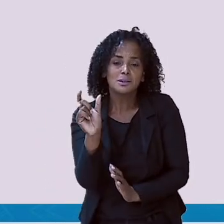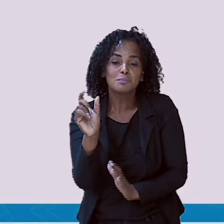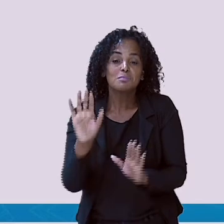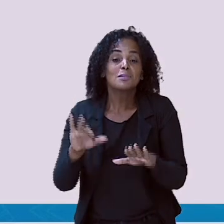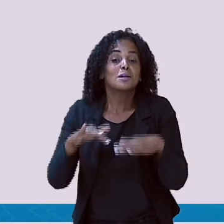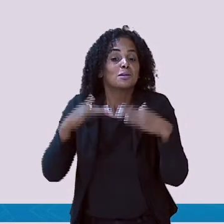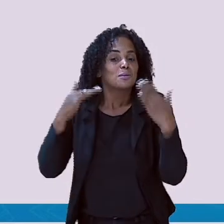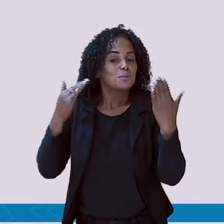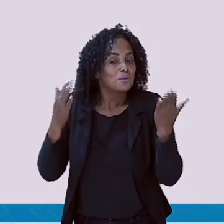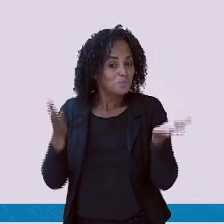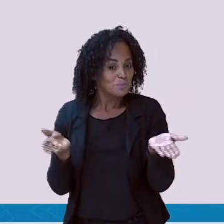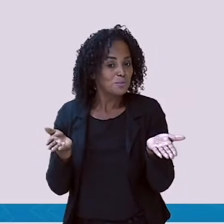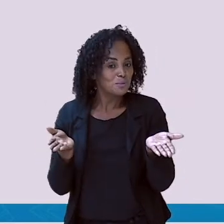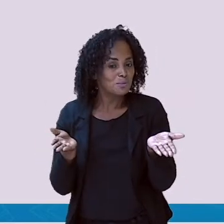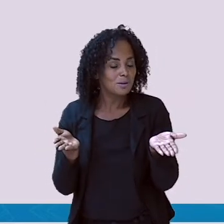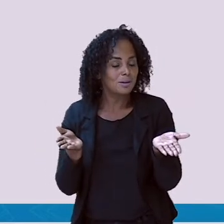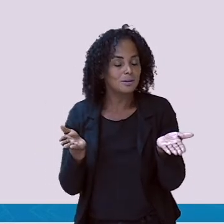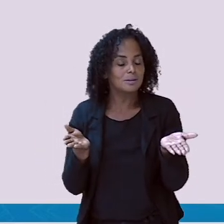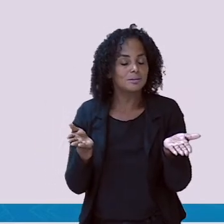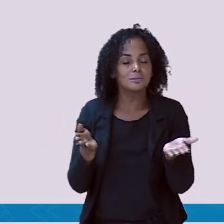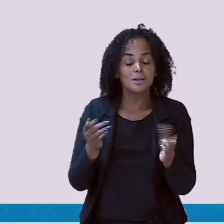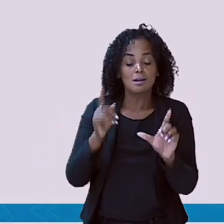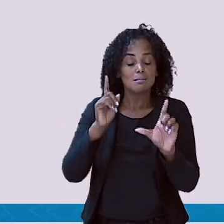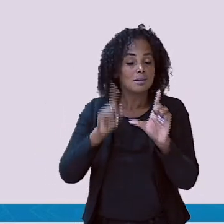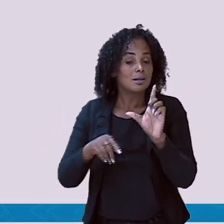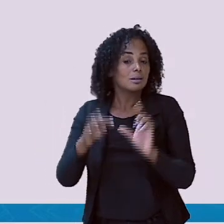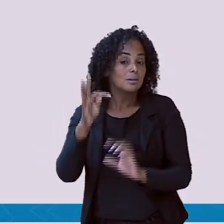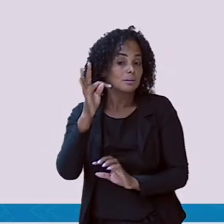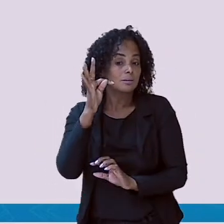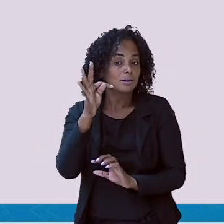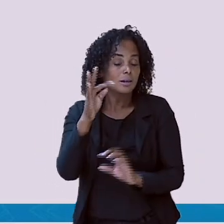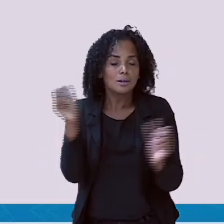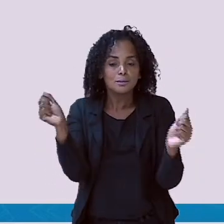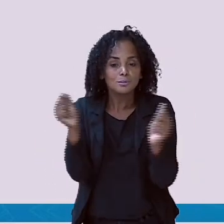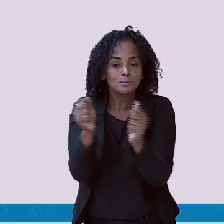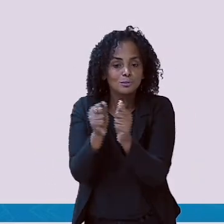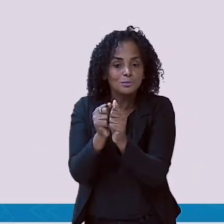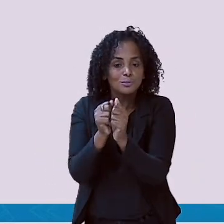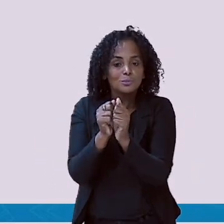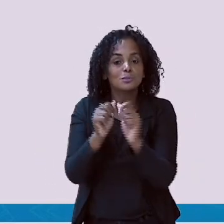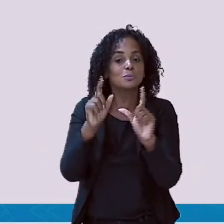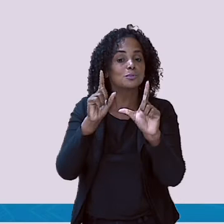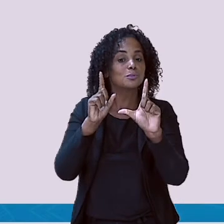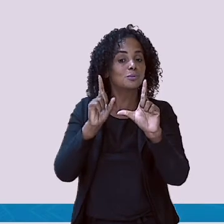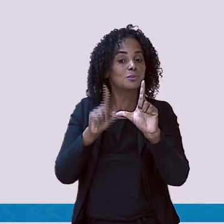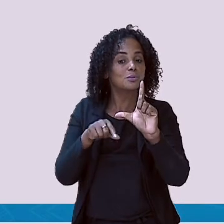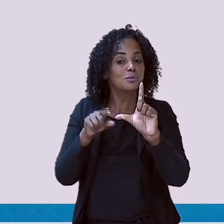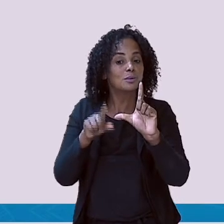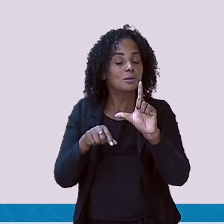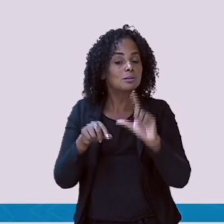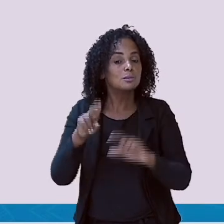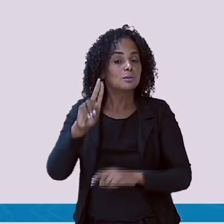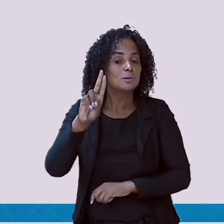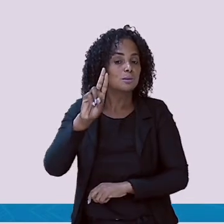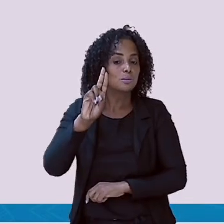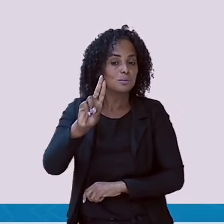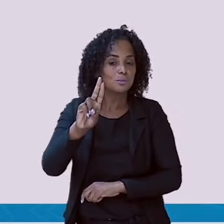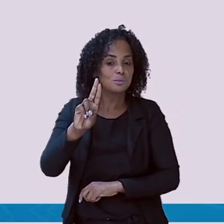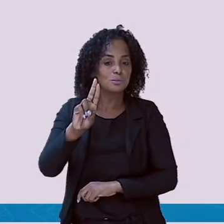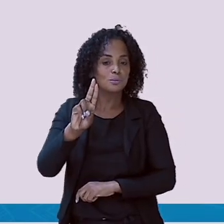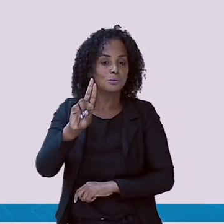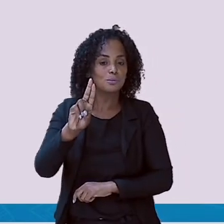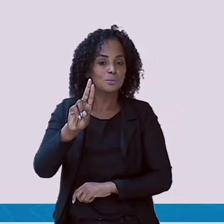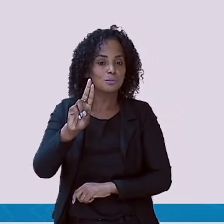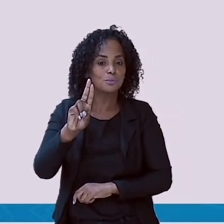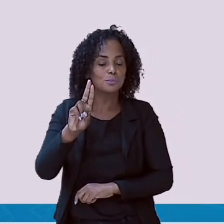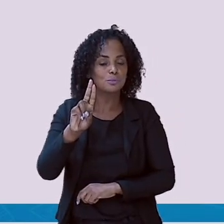Tu. Letra T junto com a letra U. Vamos procurar? Du. Parece. Mas não é.